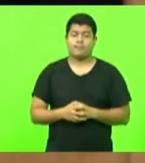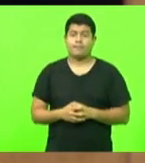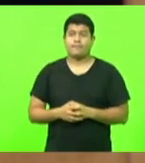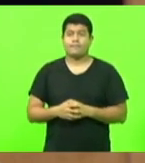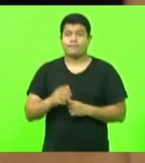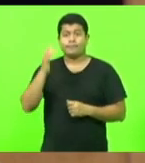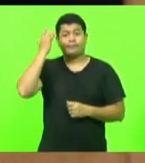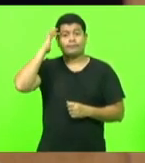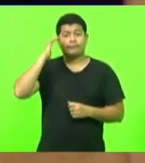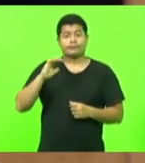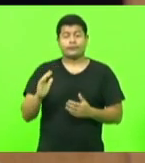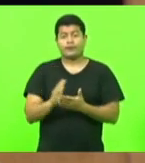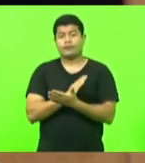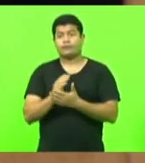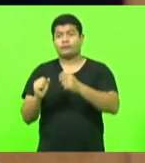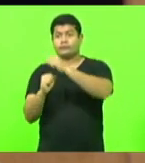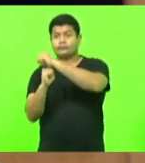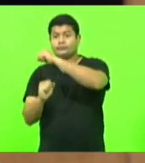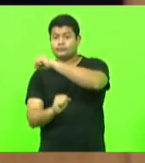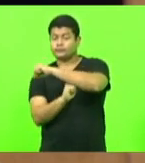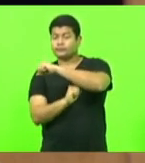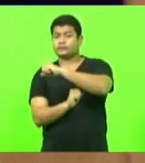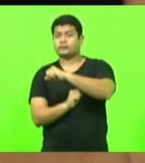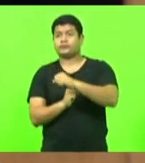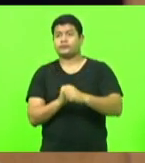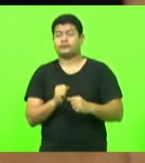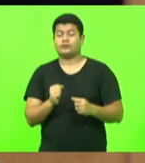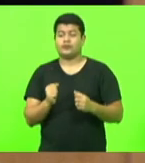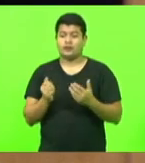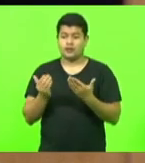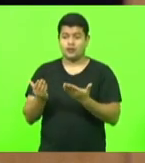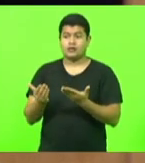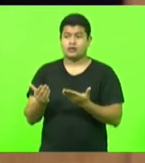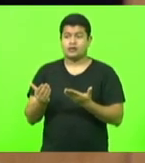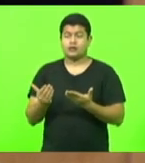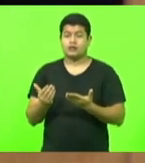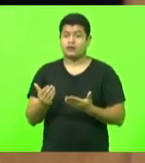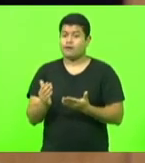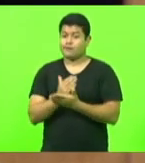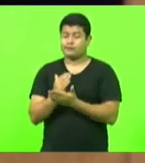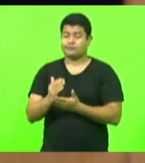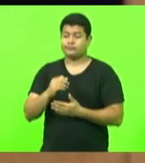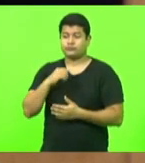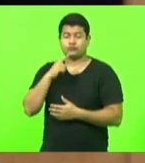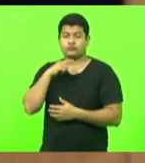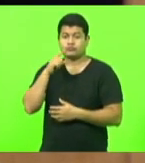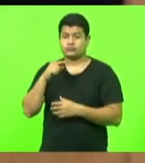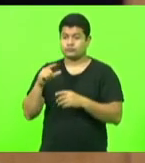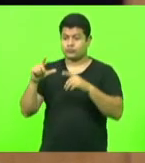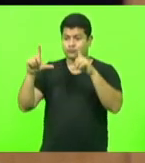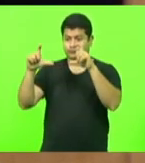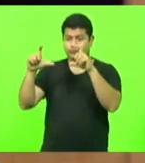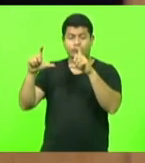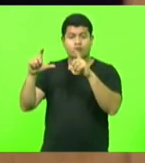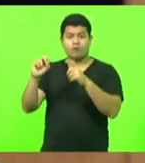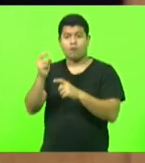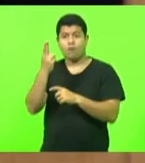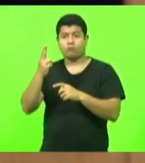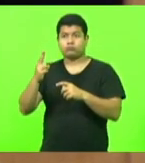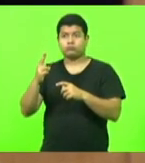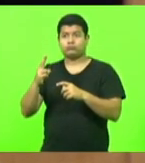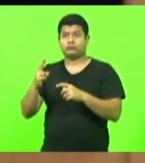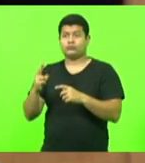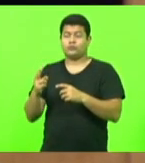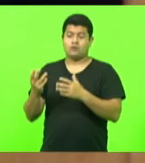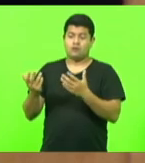dessas pontes, nem todas aqui puderam ser registradas, nós vamos precisar daquele modelo de ponte